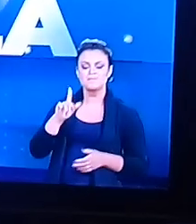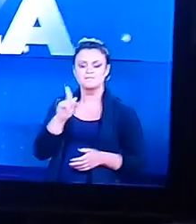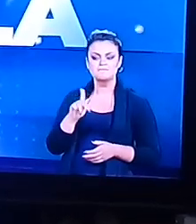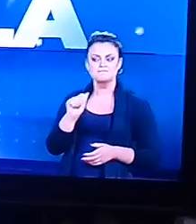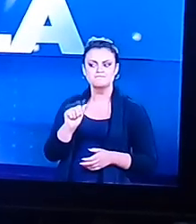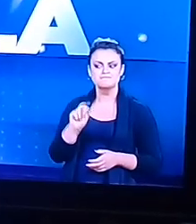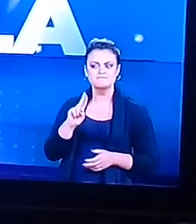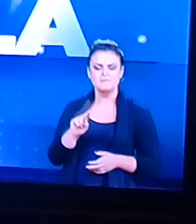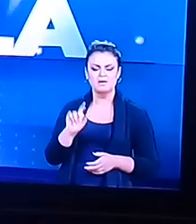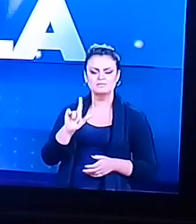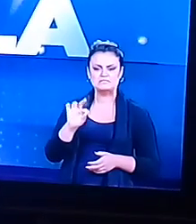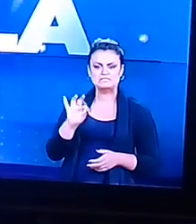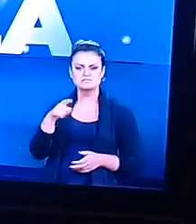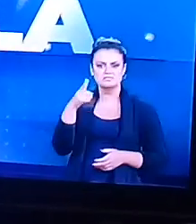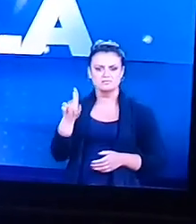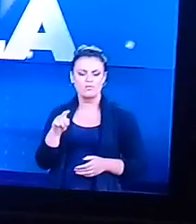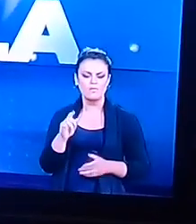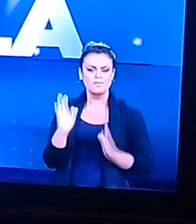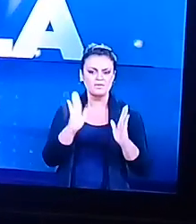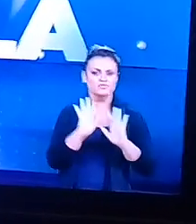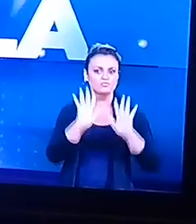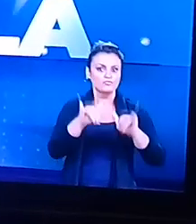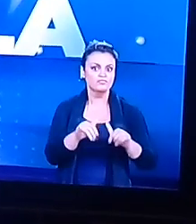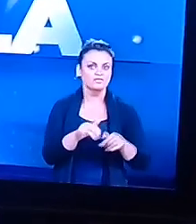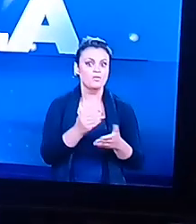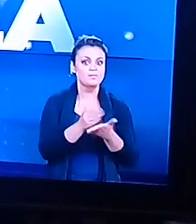Interessante Esse Esse ciclo